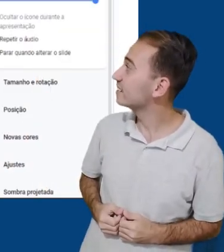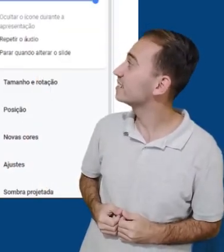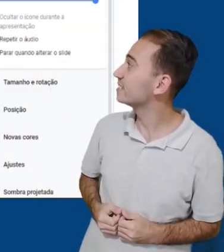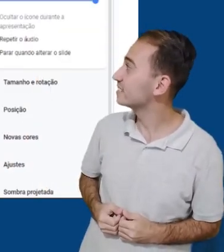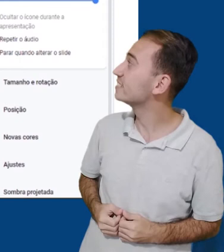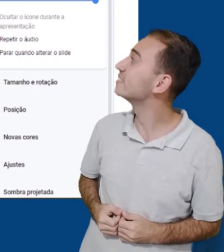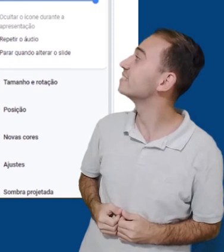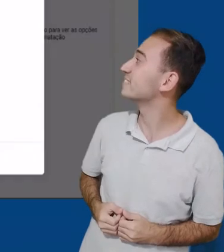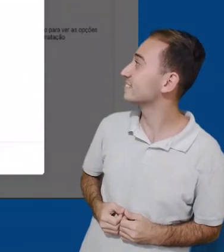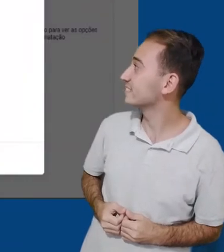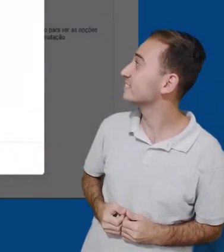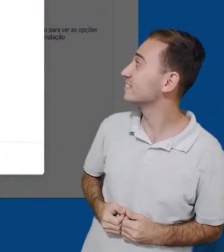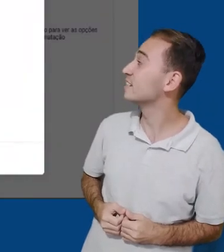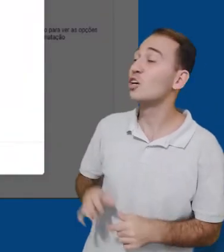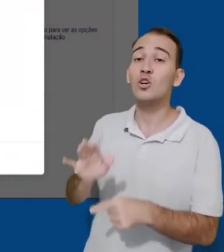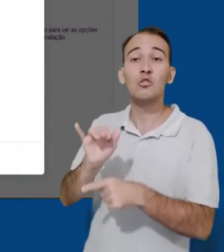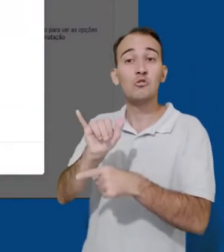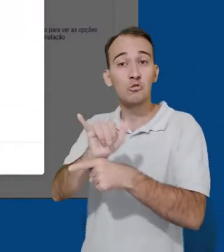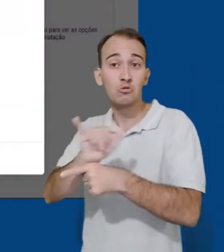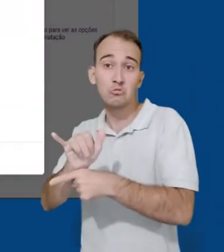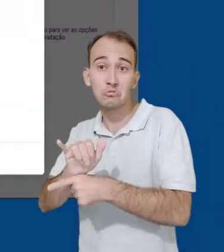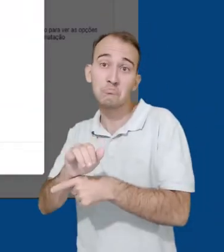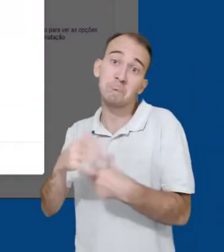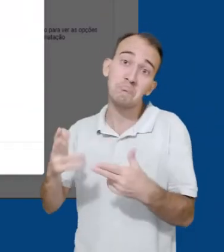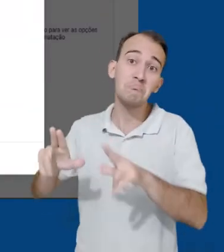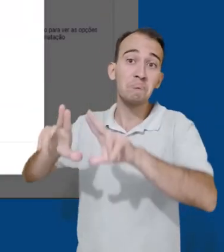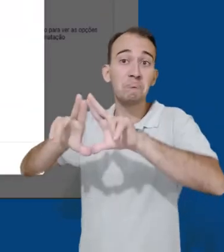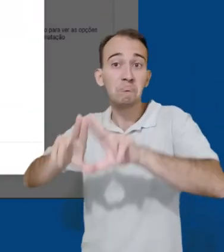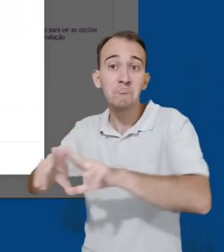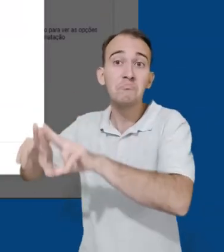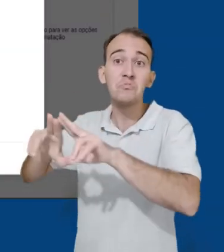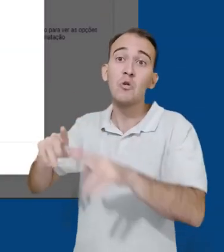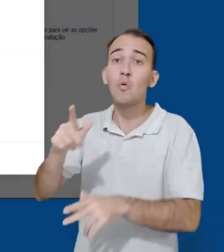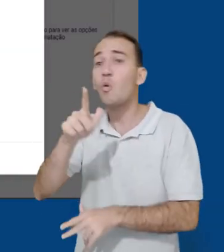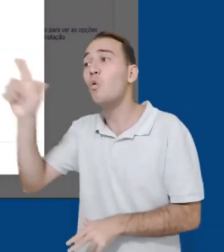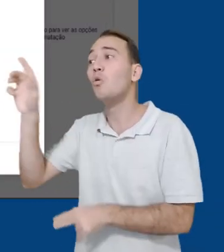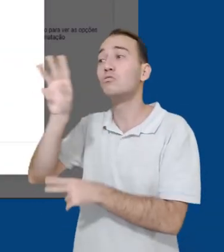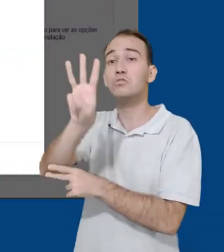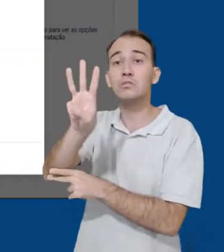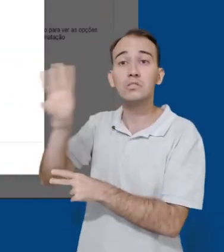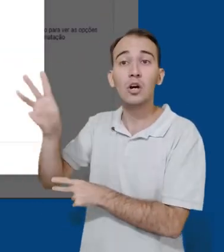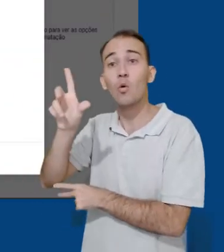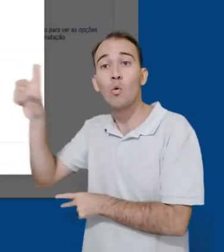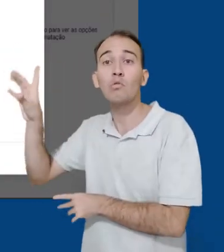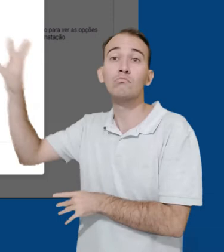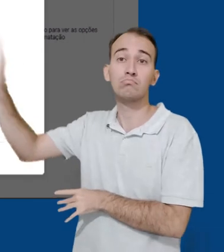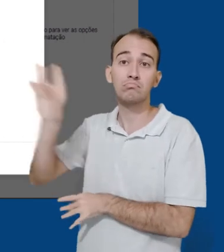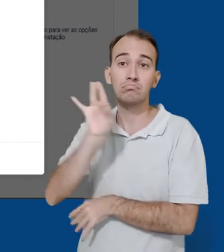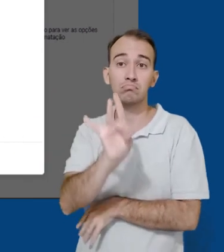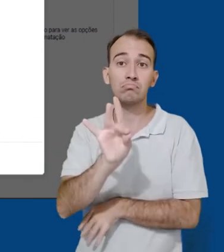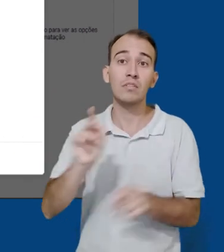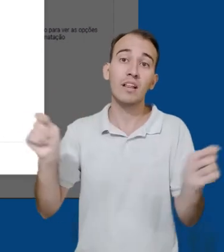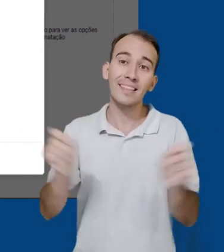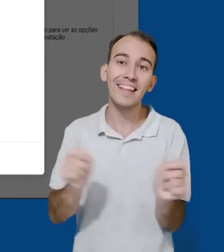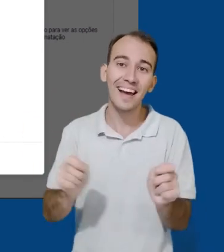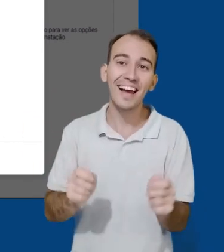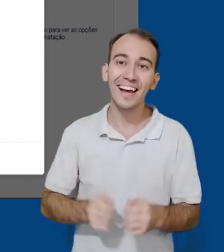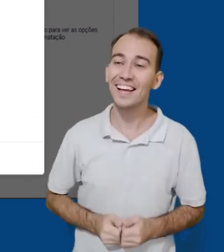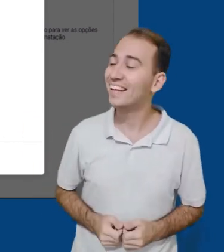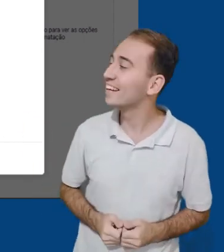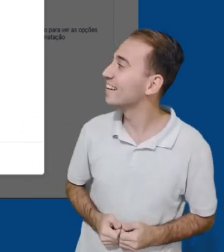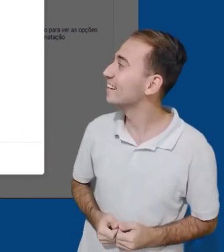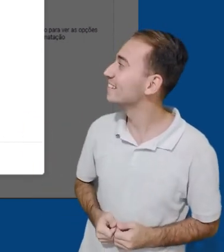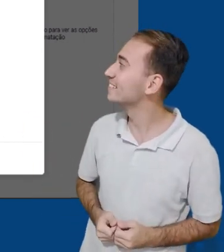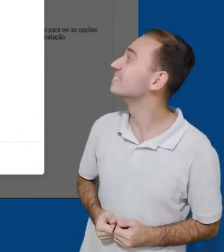Ao escolher a opção de vídeo, podemos importar um do YouTube, por uma URL específica ou pelo nosso Drive.